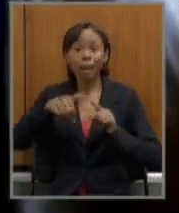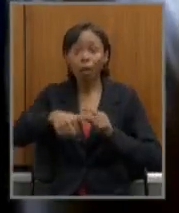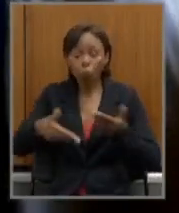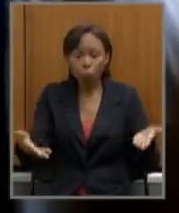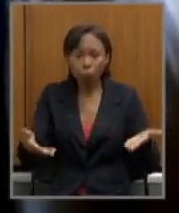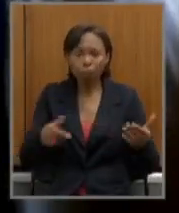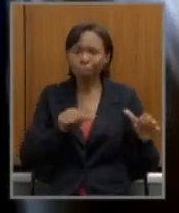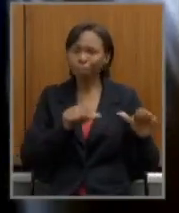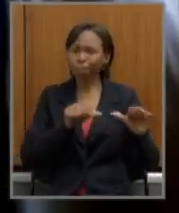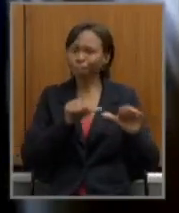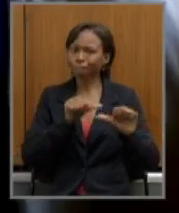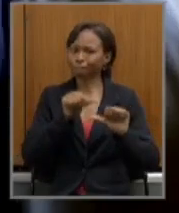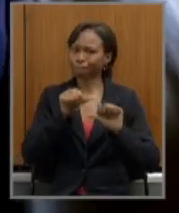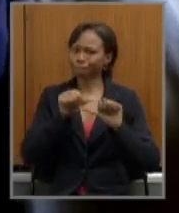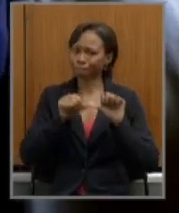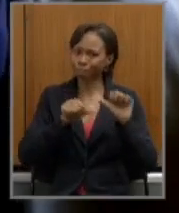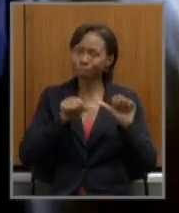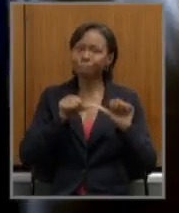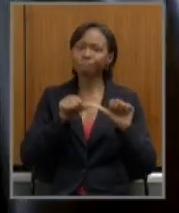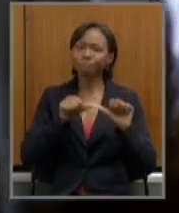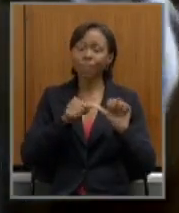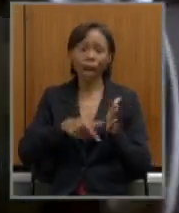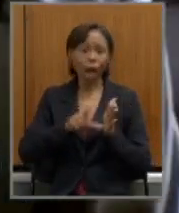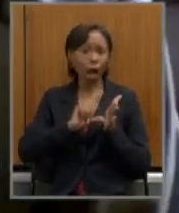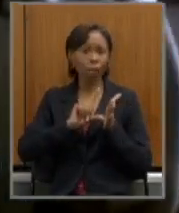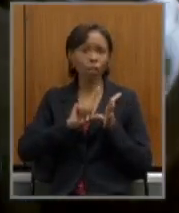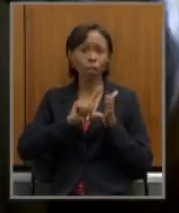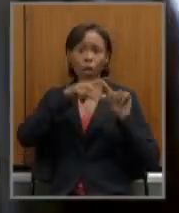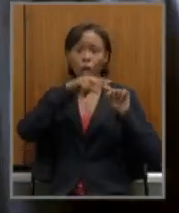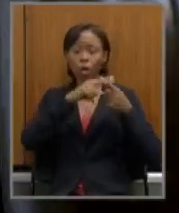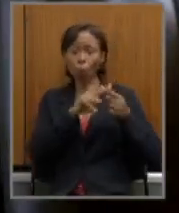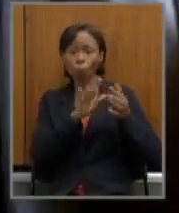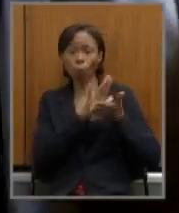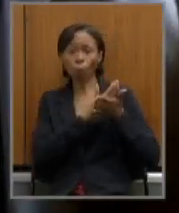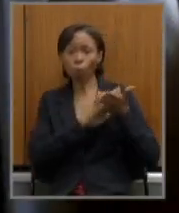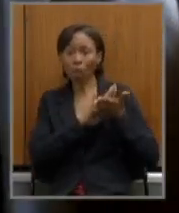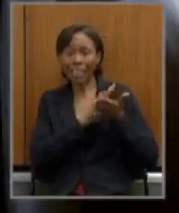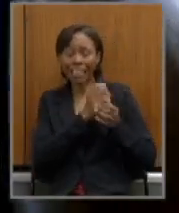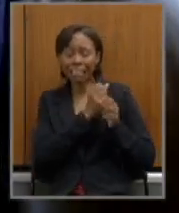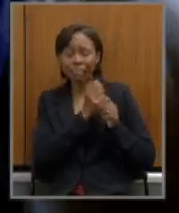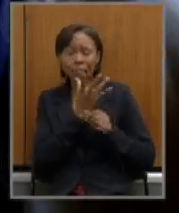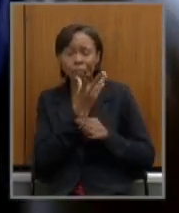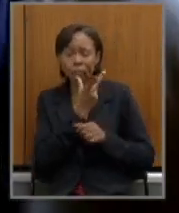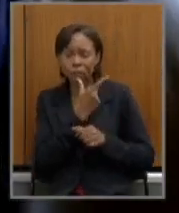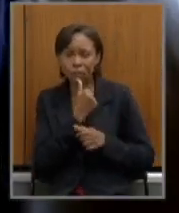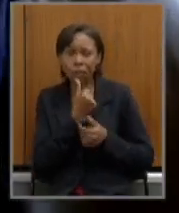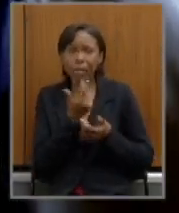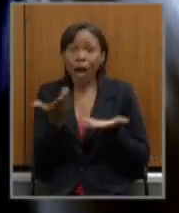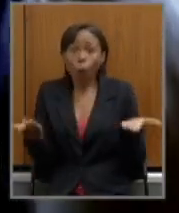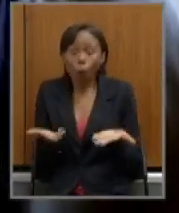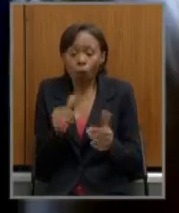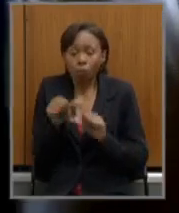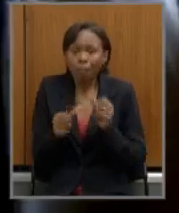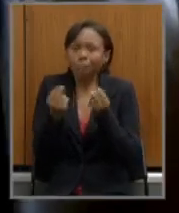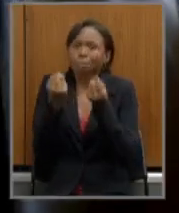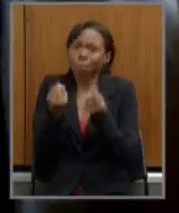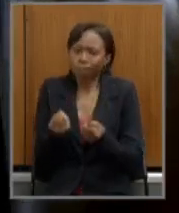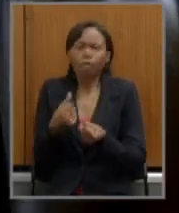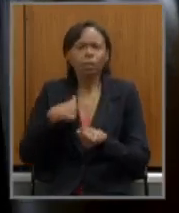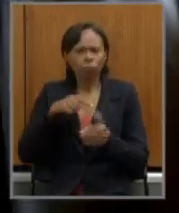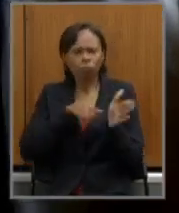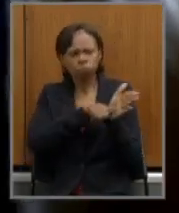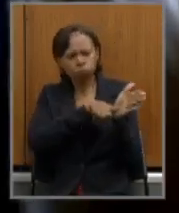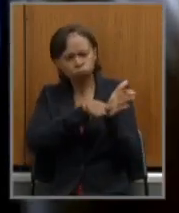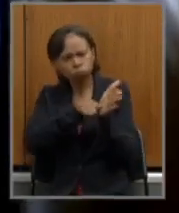com muito tempo sem ter os reajustes salariais é muito pesado eu já consultei muitos servidores públicos